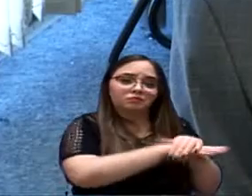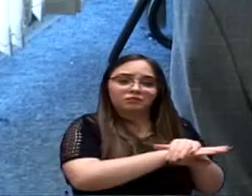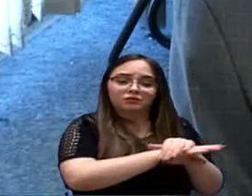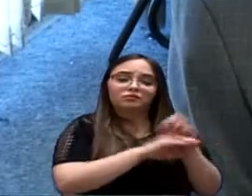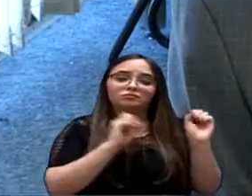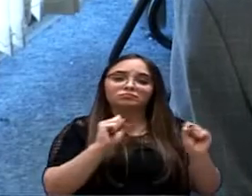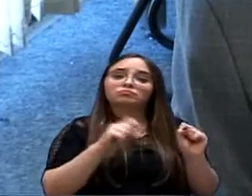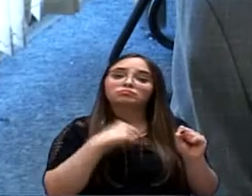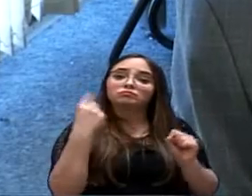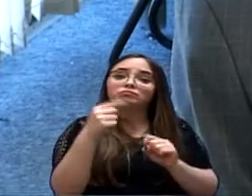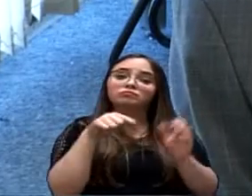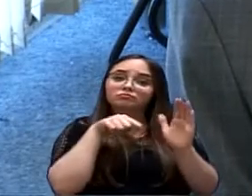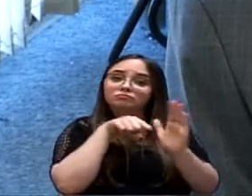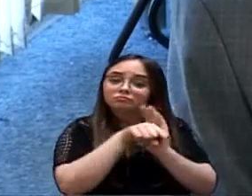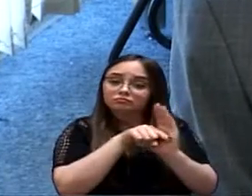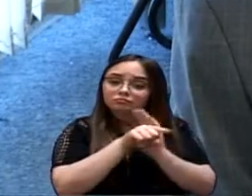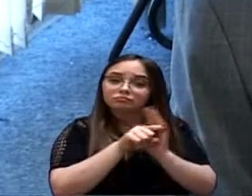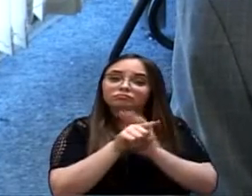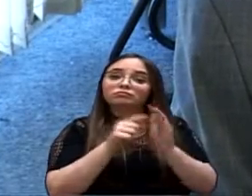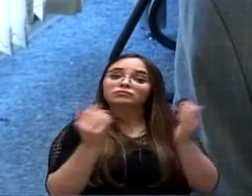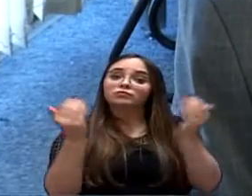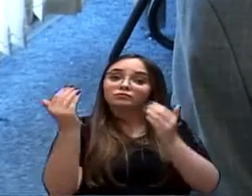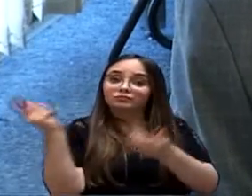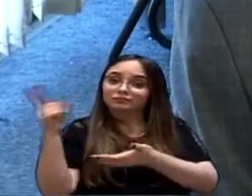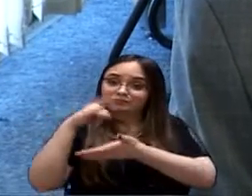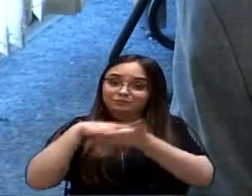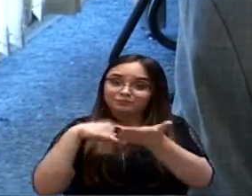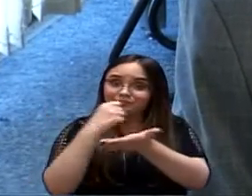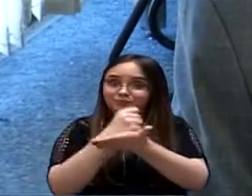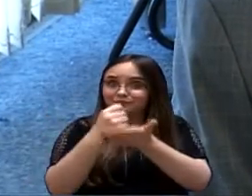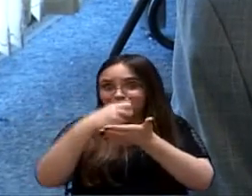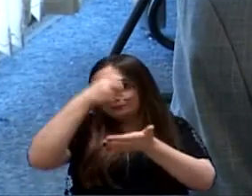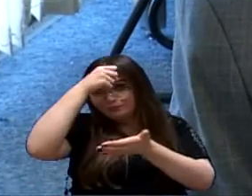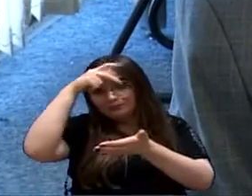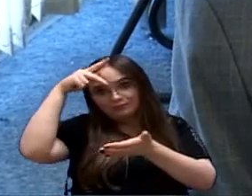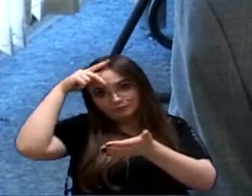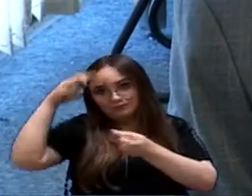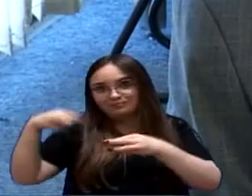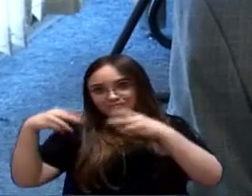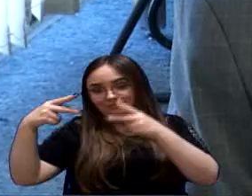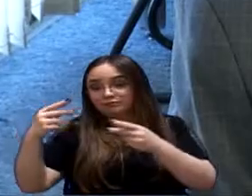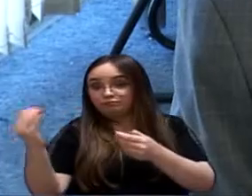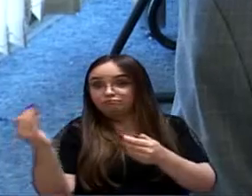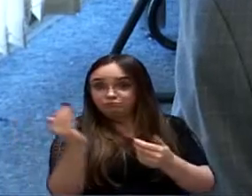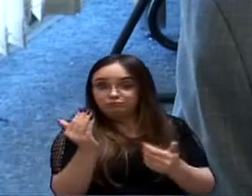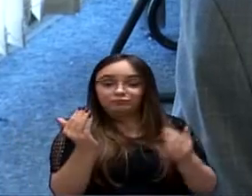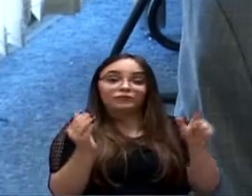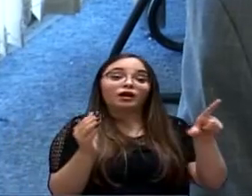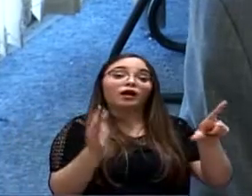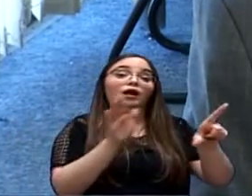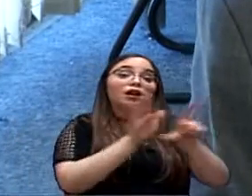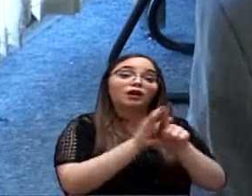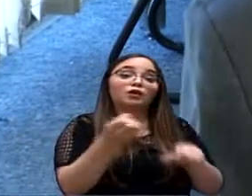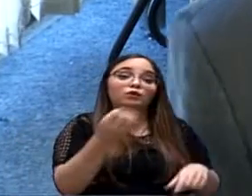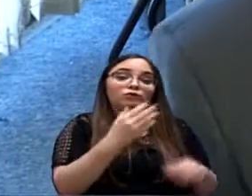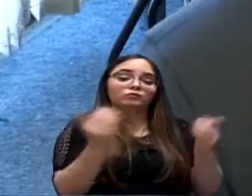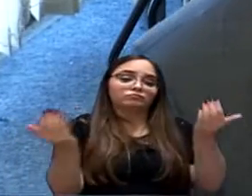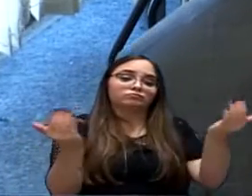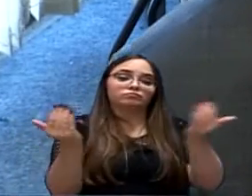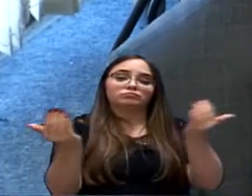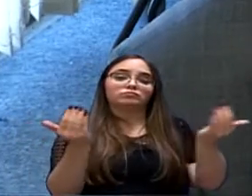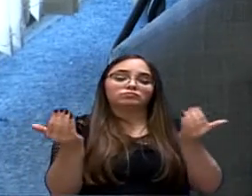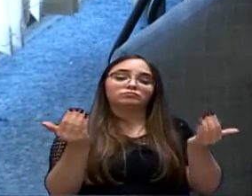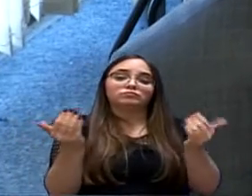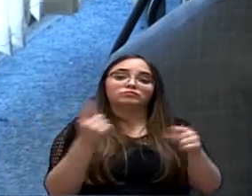possa ser feita uma análise, um comparativo entre o projeto e o acordo com o Ministério Público para que a lei não saia manca daqui, senhor